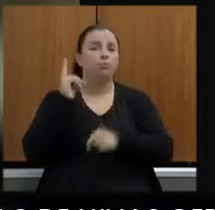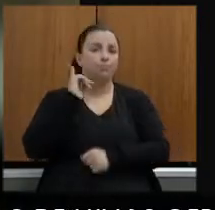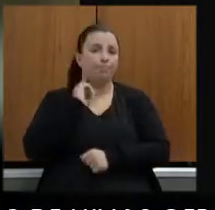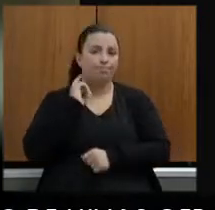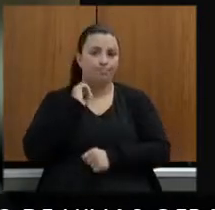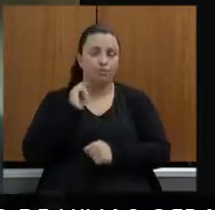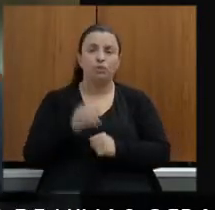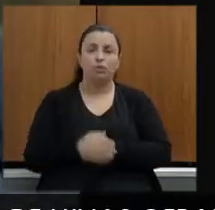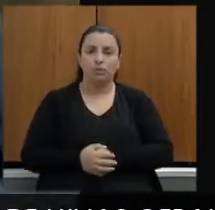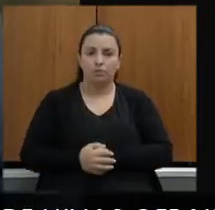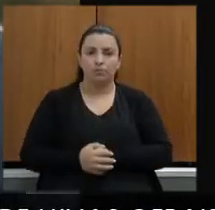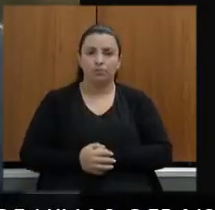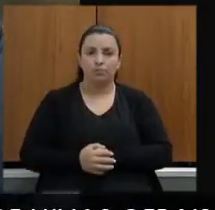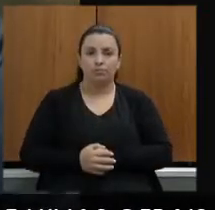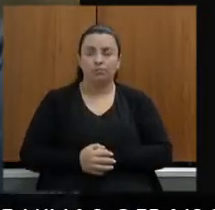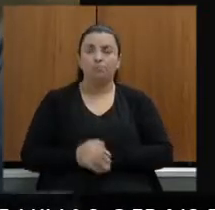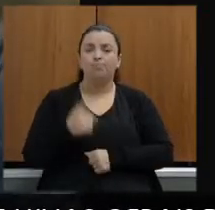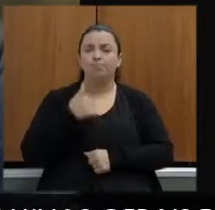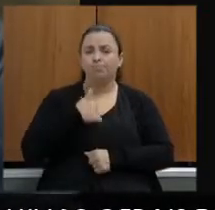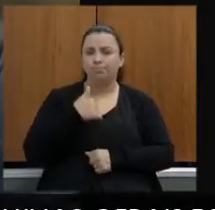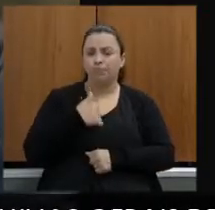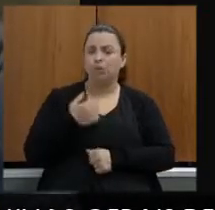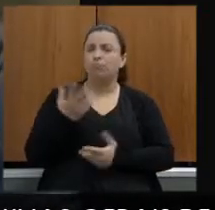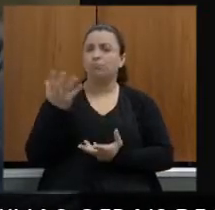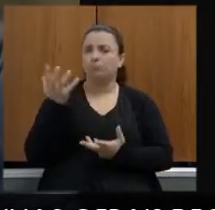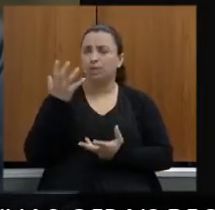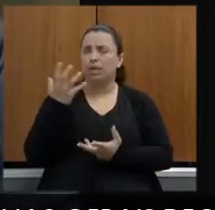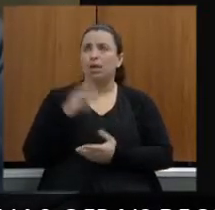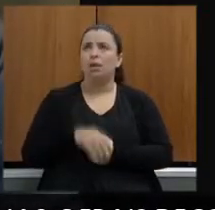para ser bastante pragmático senhor presidente